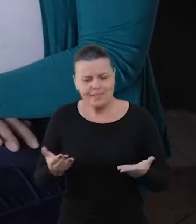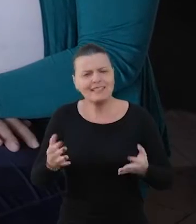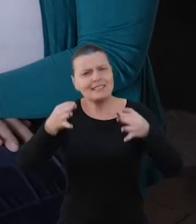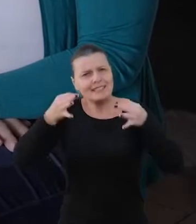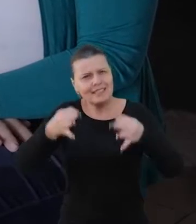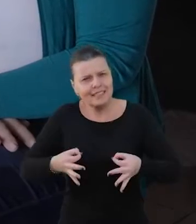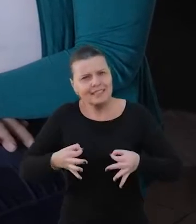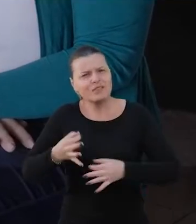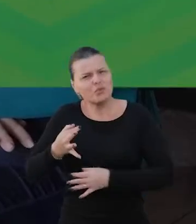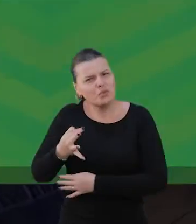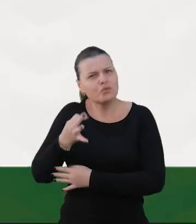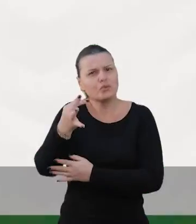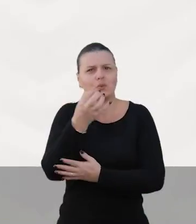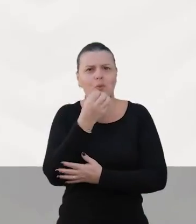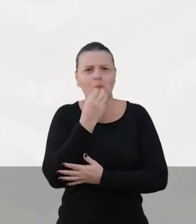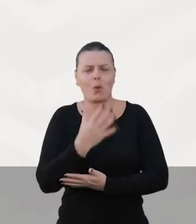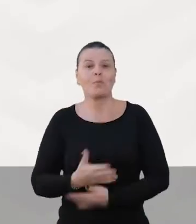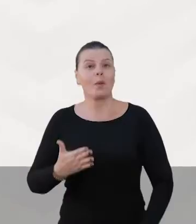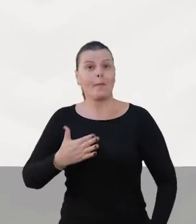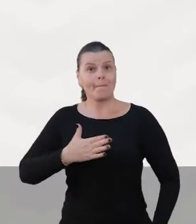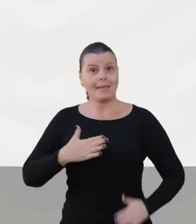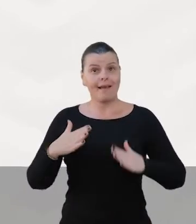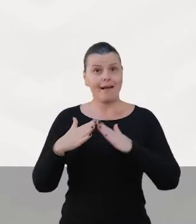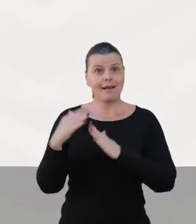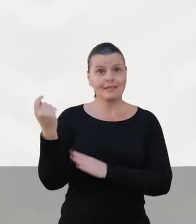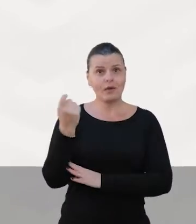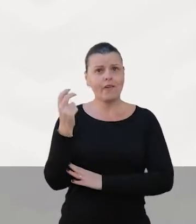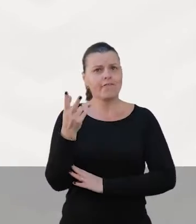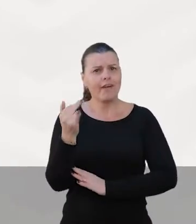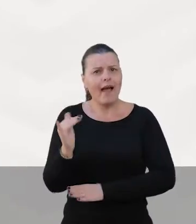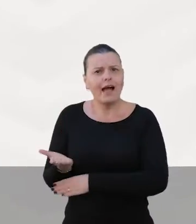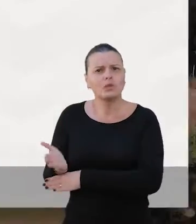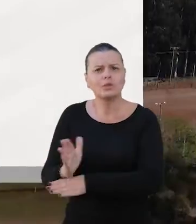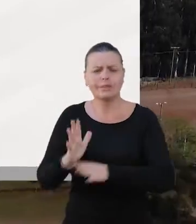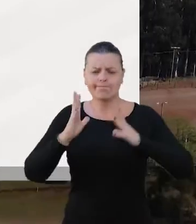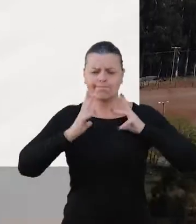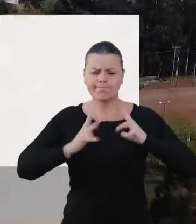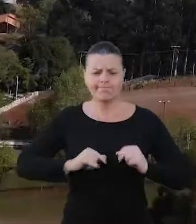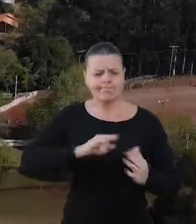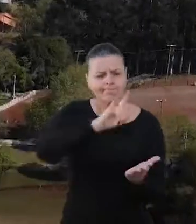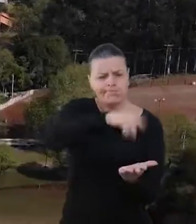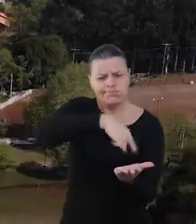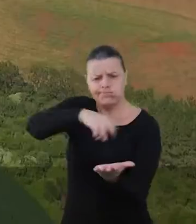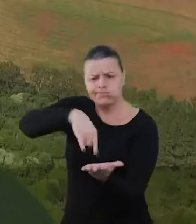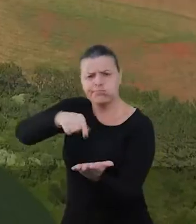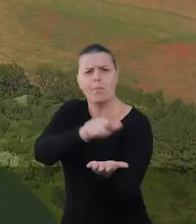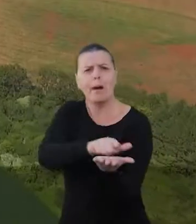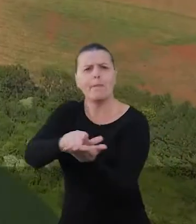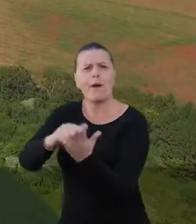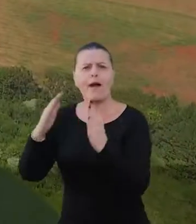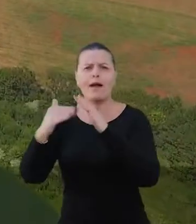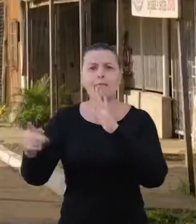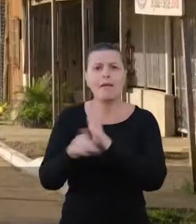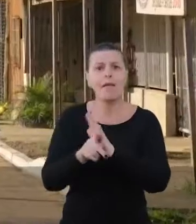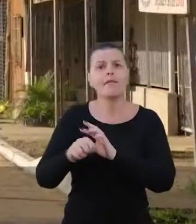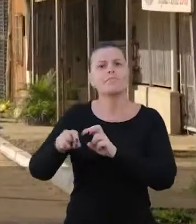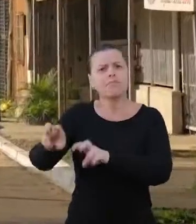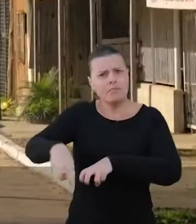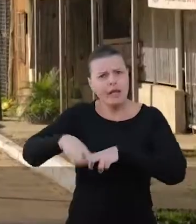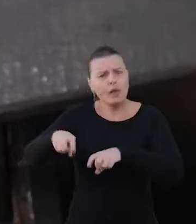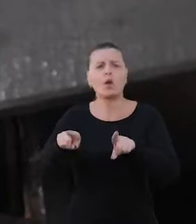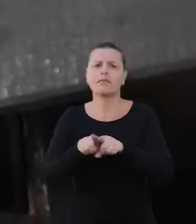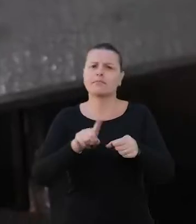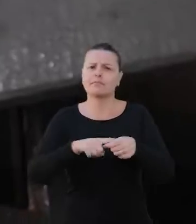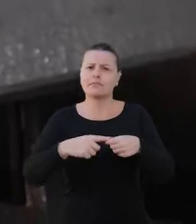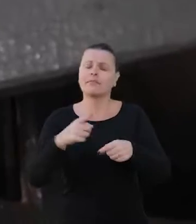presente e a certeza que tem futuro. O Minha Casa Gaúcha vai facilitar a regularização fundiária, tanto no campo quanto nas cidades.